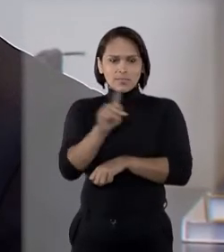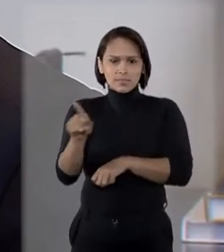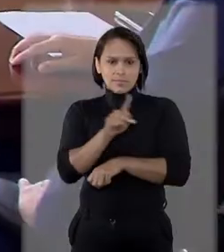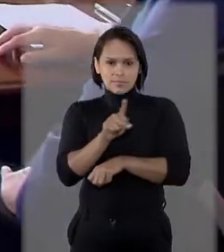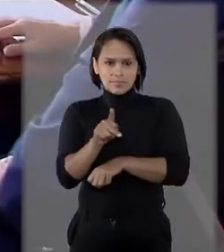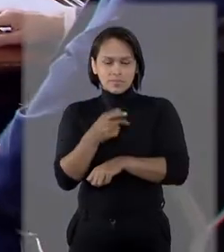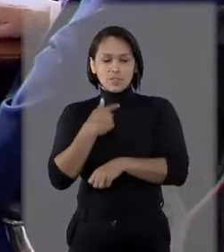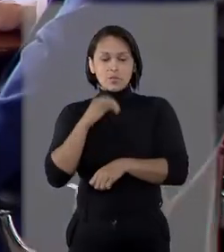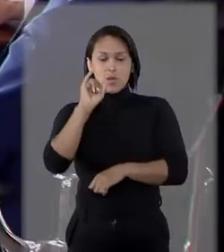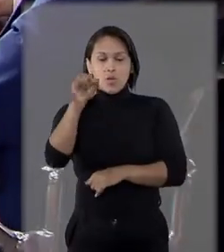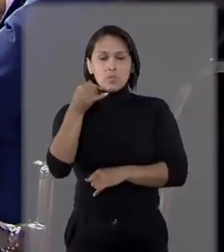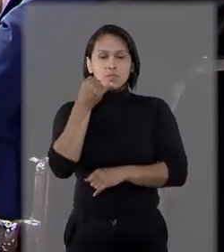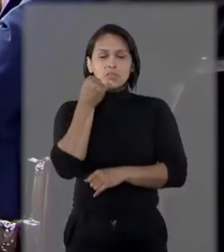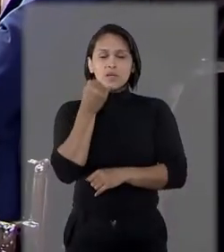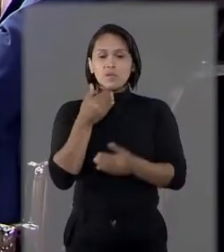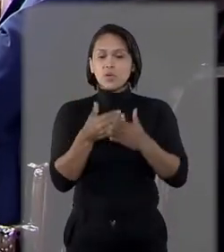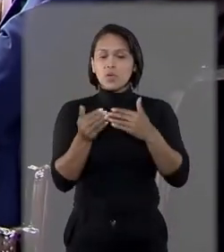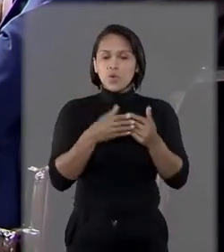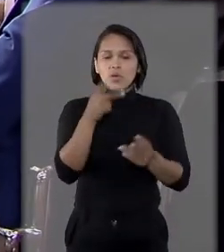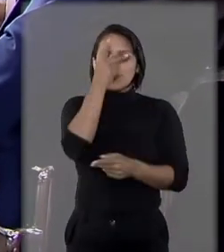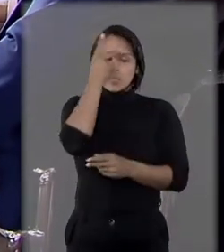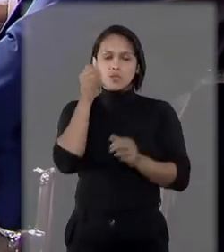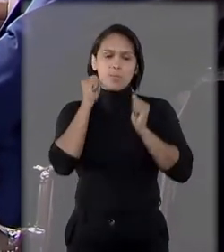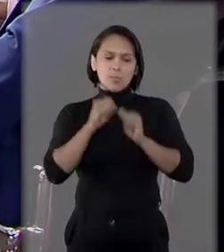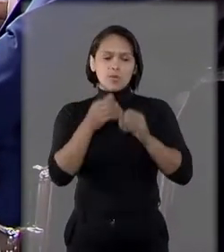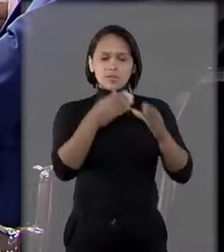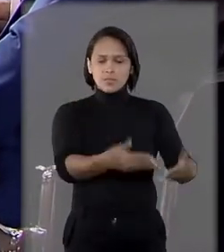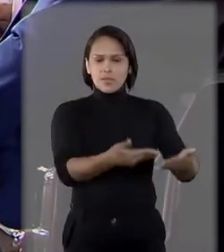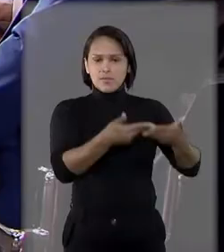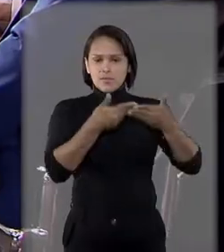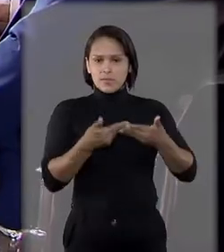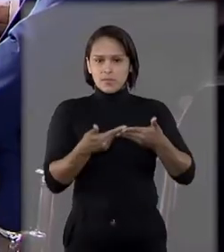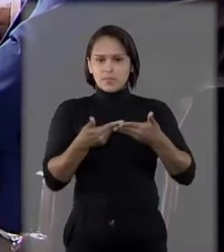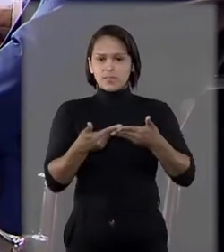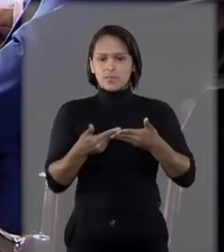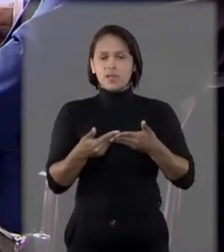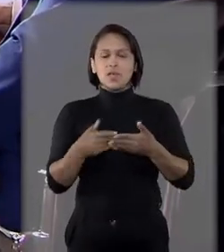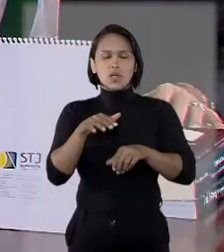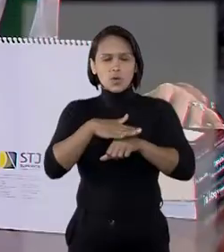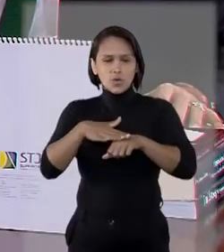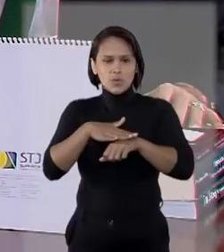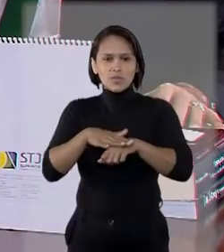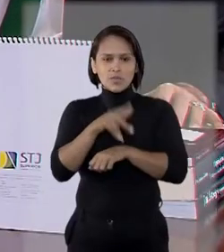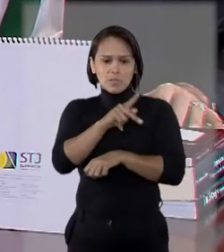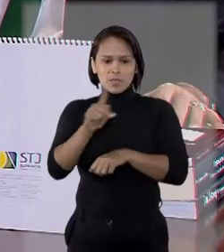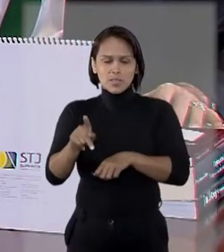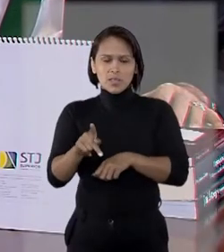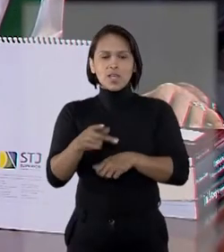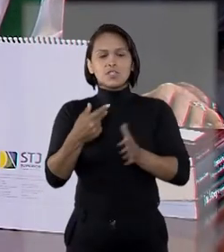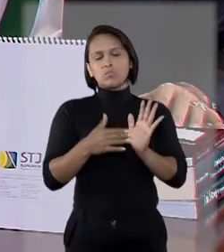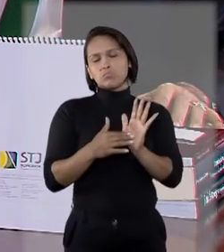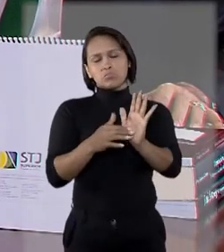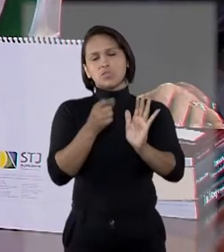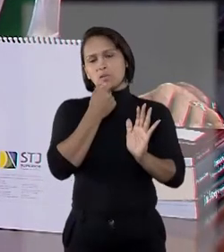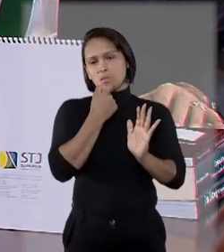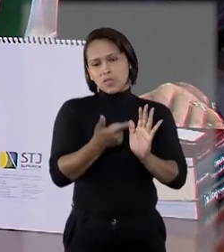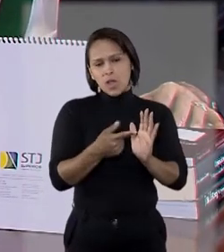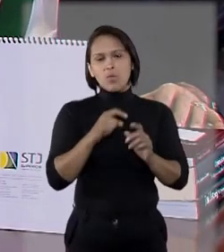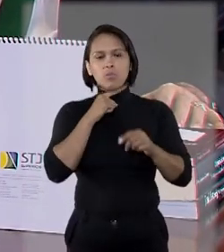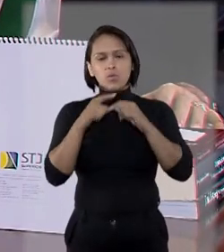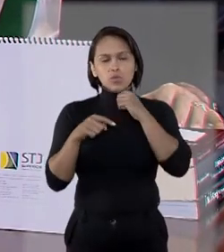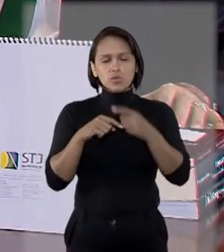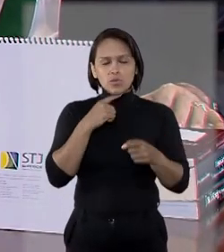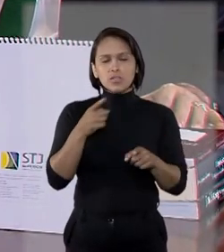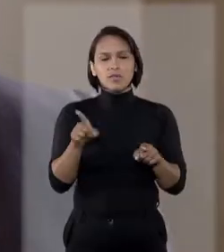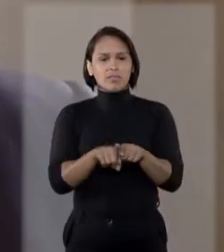Presidente. Uma oportunidade para que qualquer pessoa possa conversar com o presidente do tribunal e apresentar sugestões, críticas ou